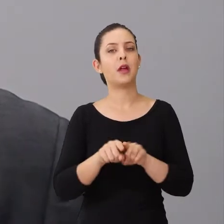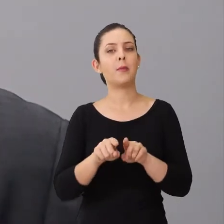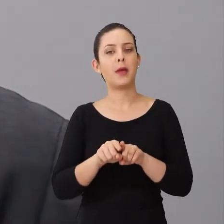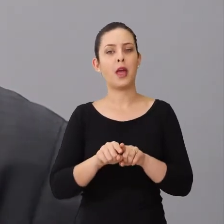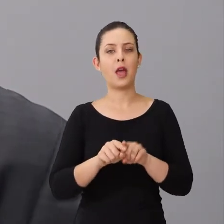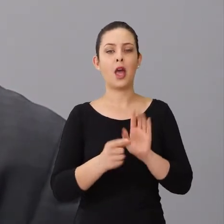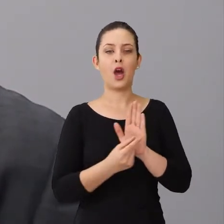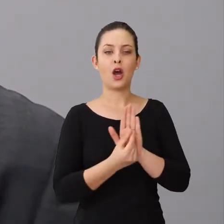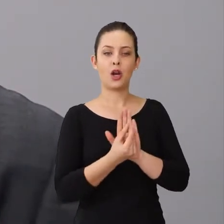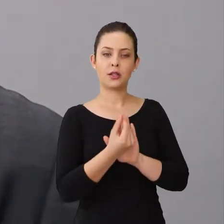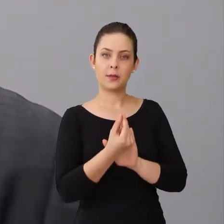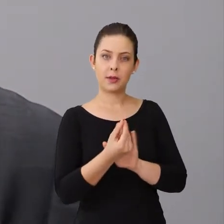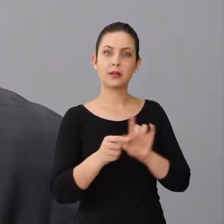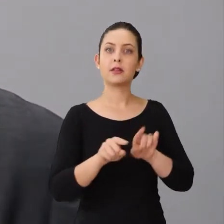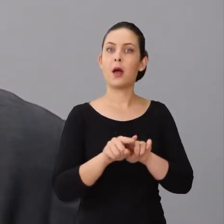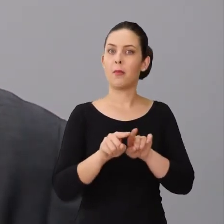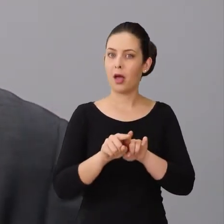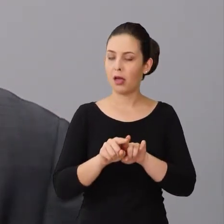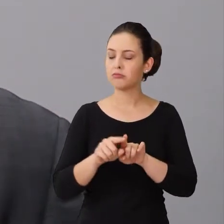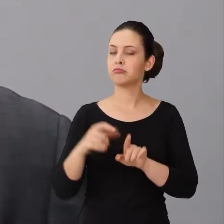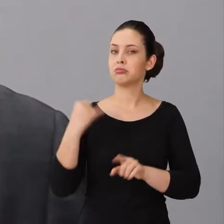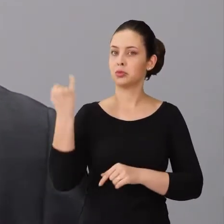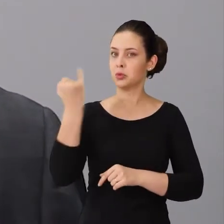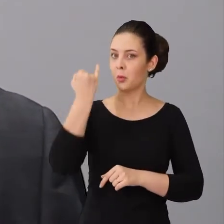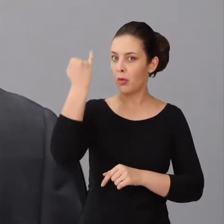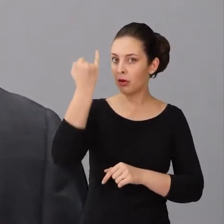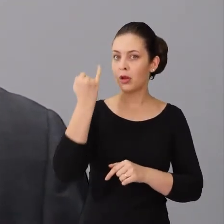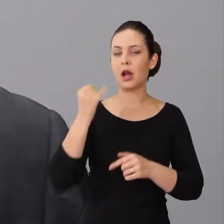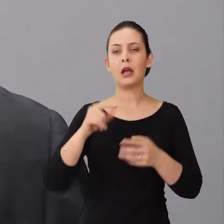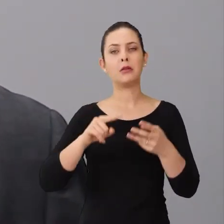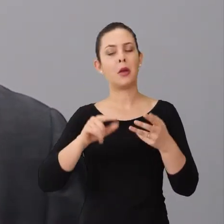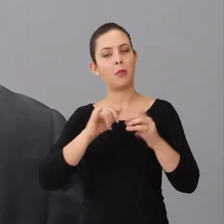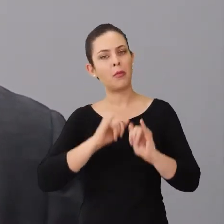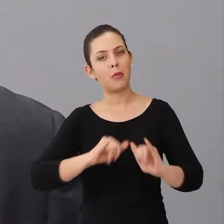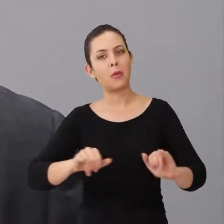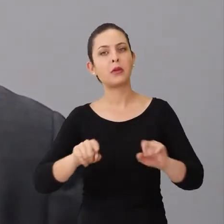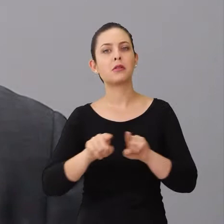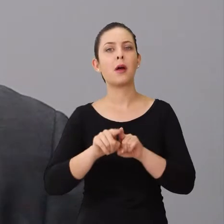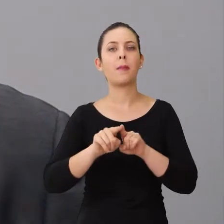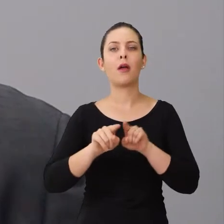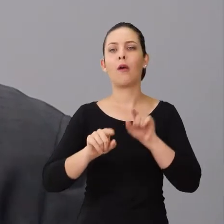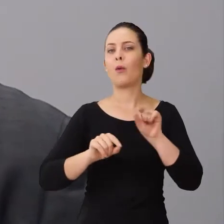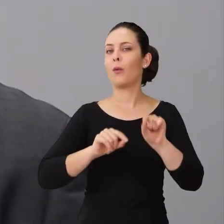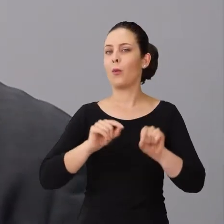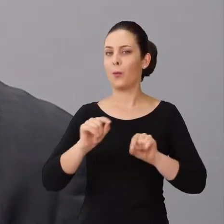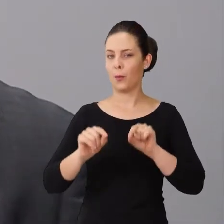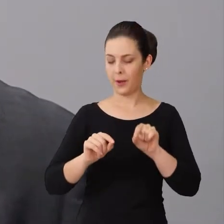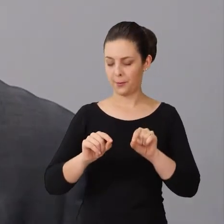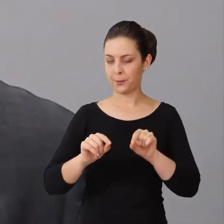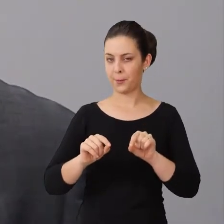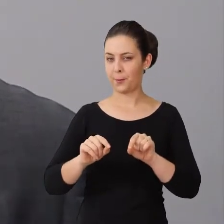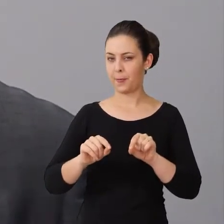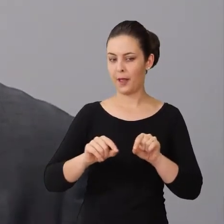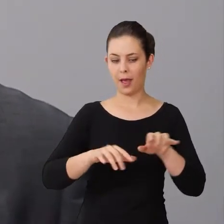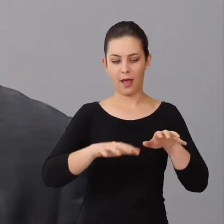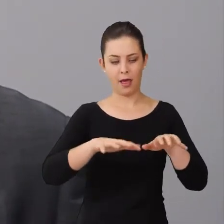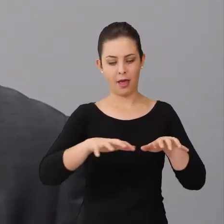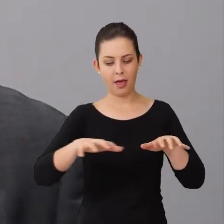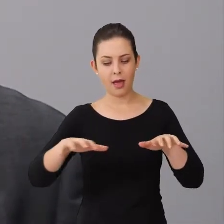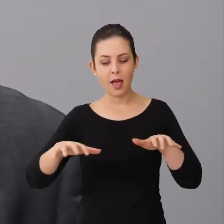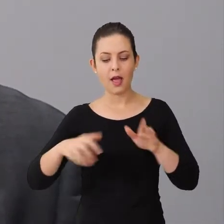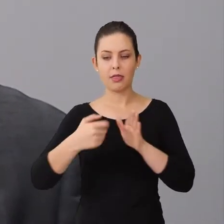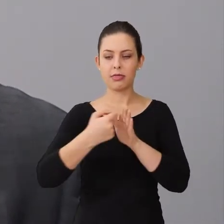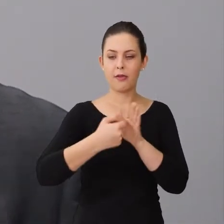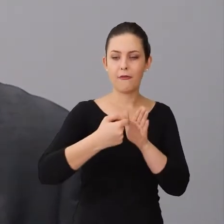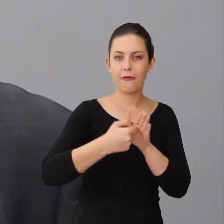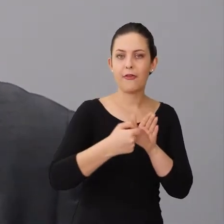orçamento. Isso por si só é altamente relevante. Nós podemos destacar questões envolvendo a área de defesa